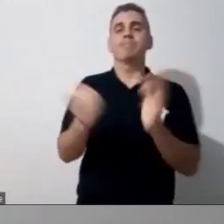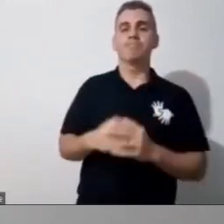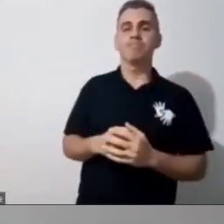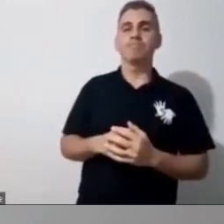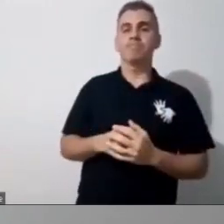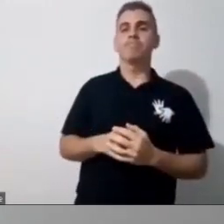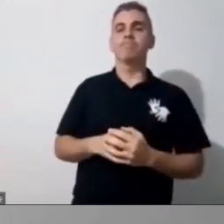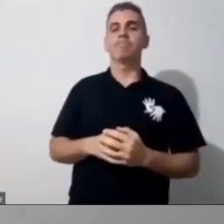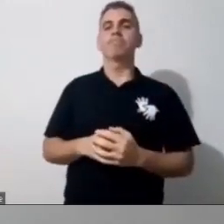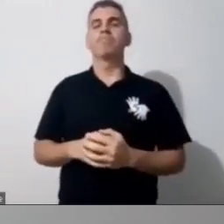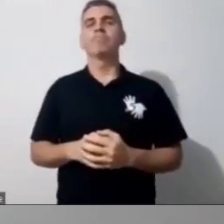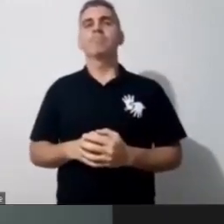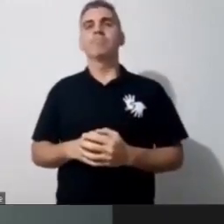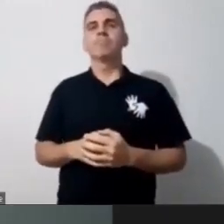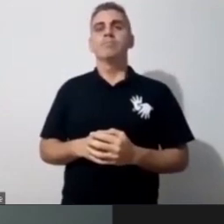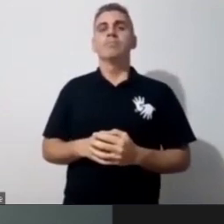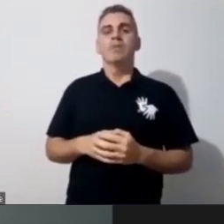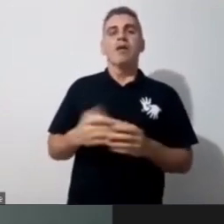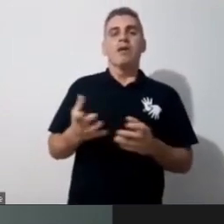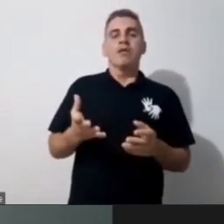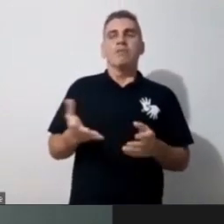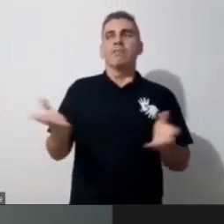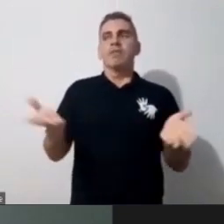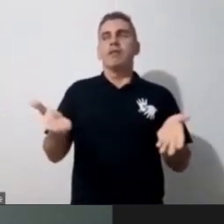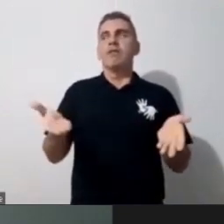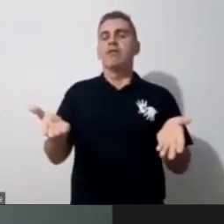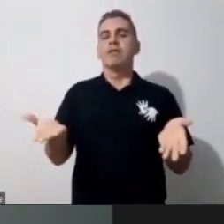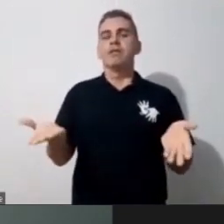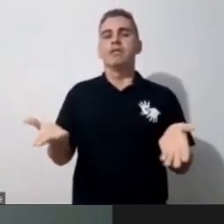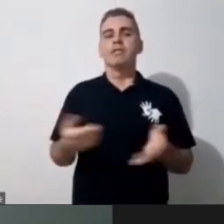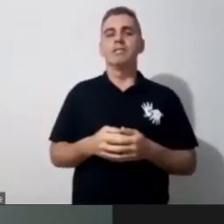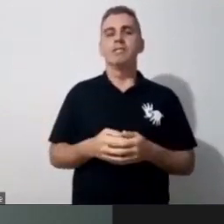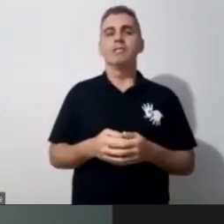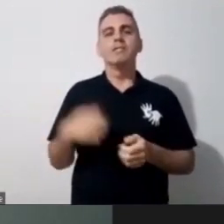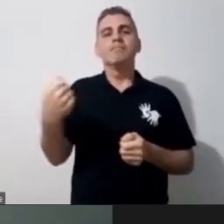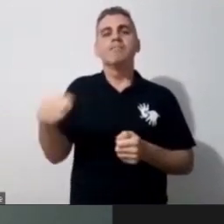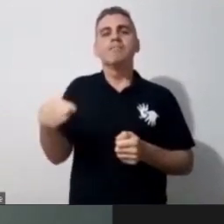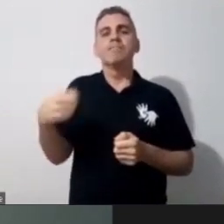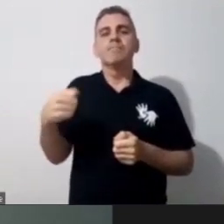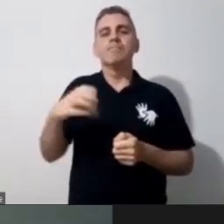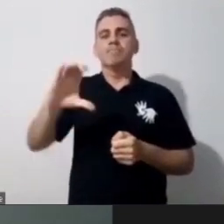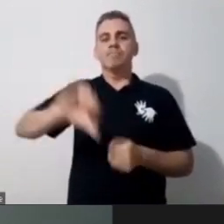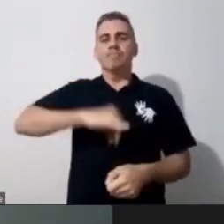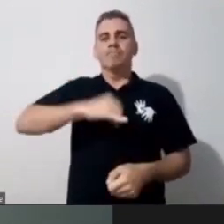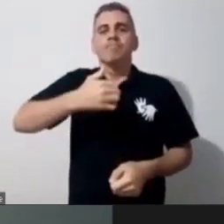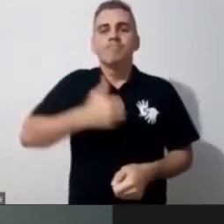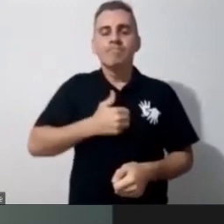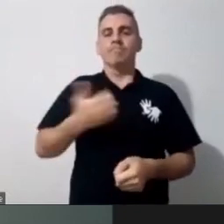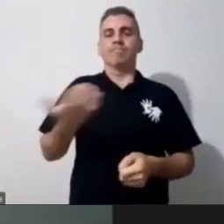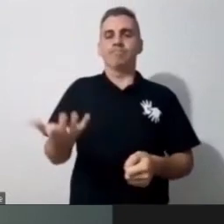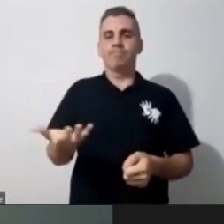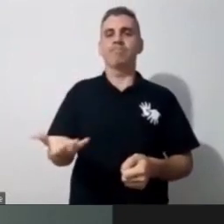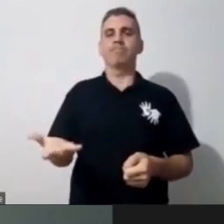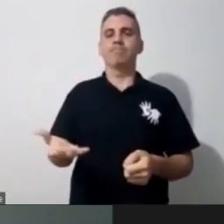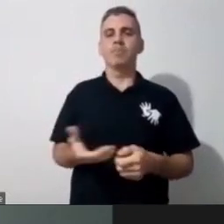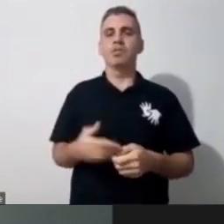É, eu acho que a gente precisa também criar coragem, né, de sair desse lugar aí de que